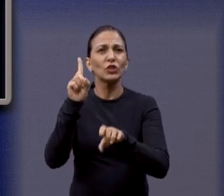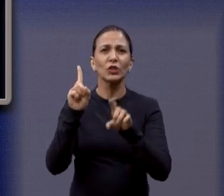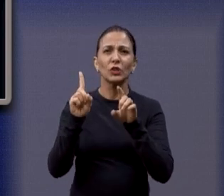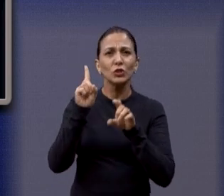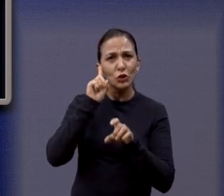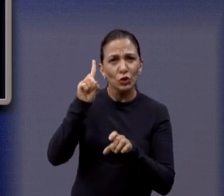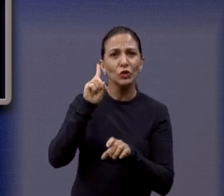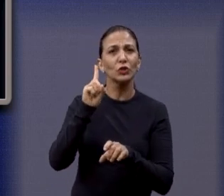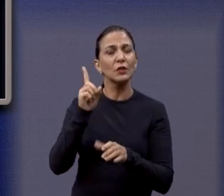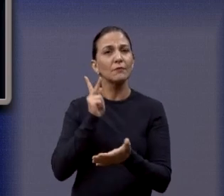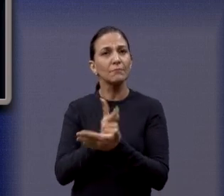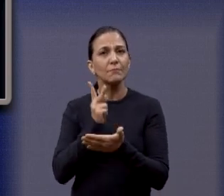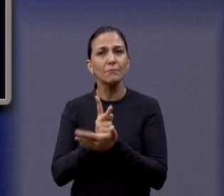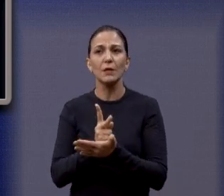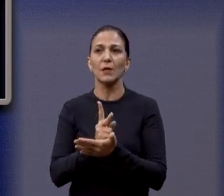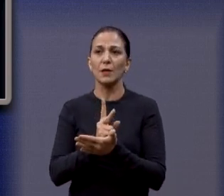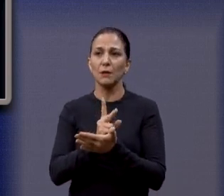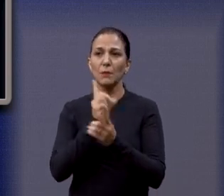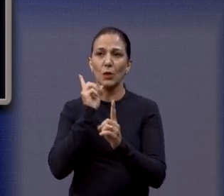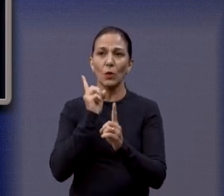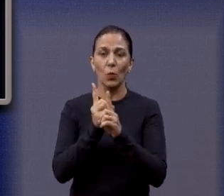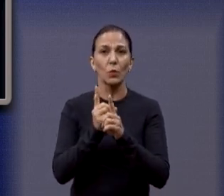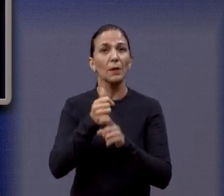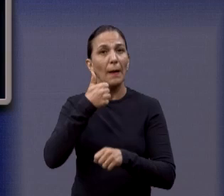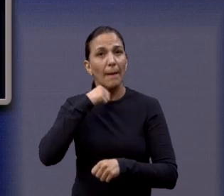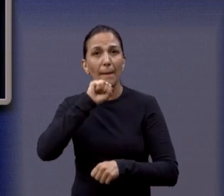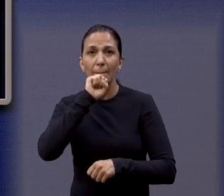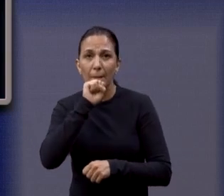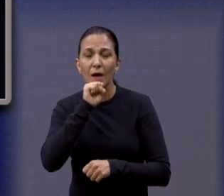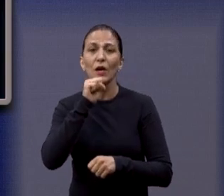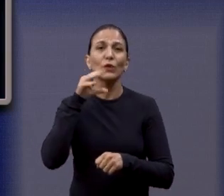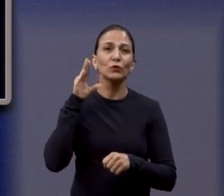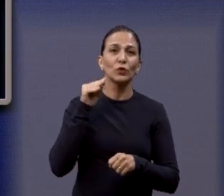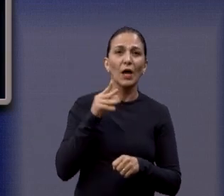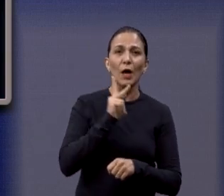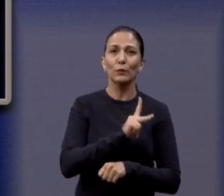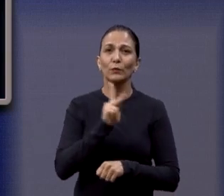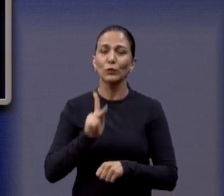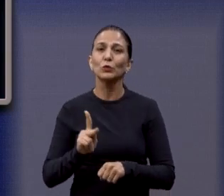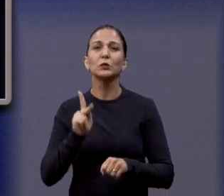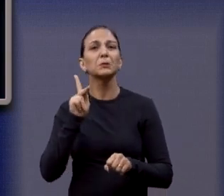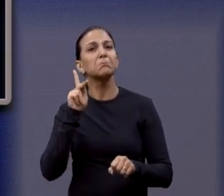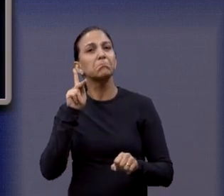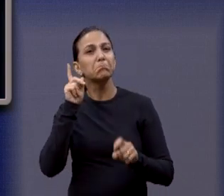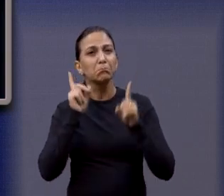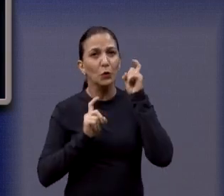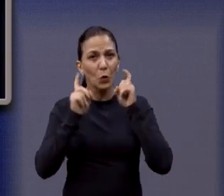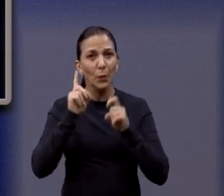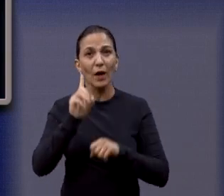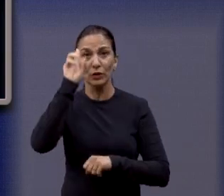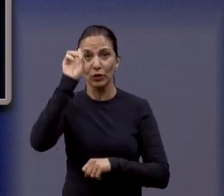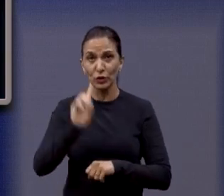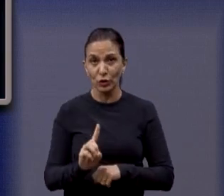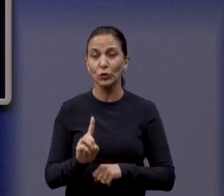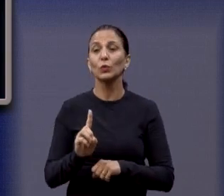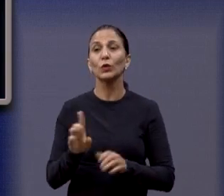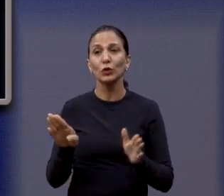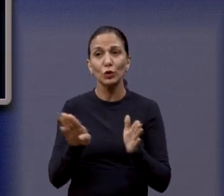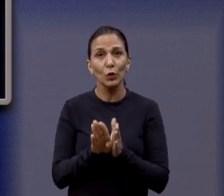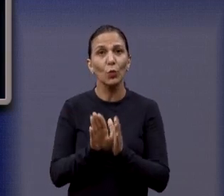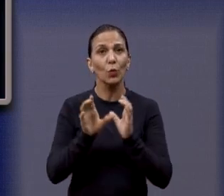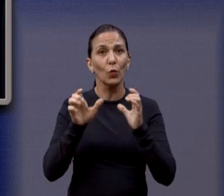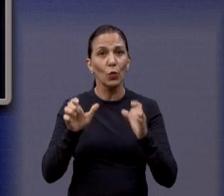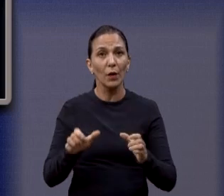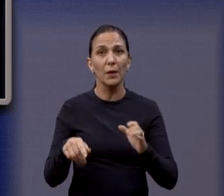nessa escola, isso preocupa as mães, preocupa os servidores, os professores e também a diretora recém-chegada nessa